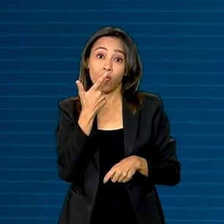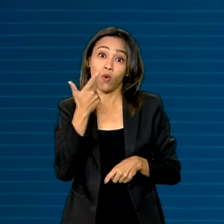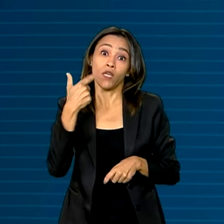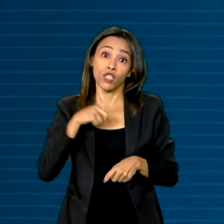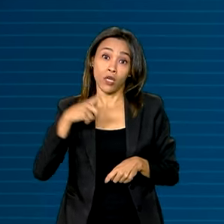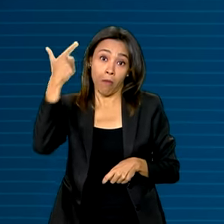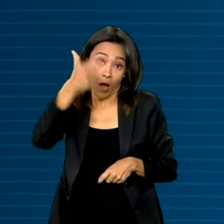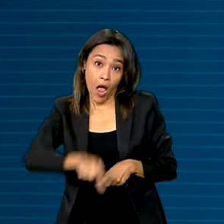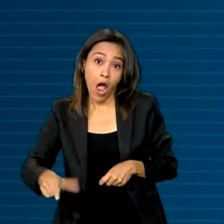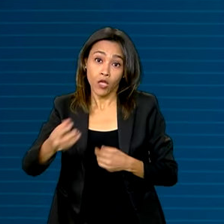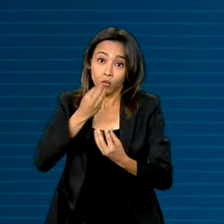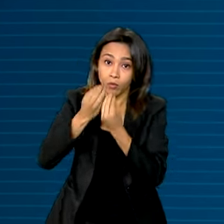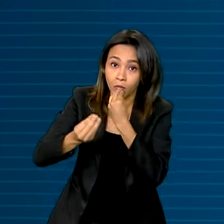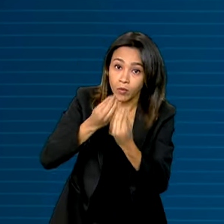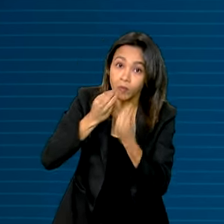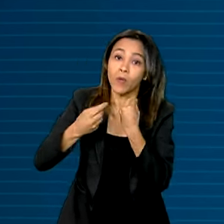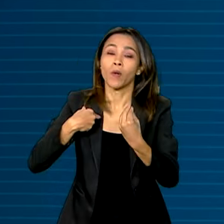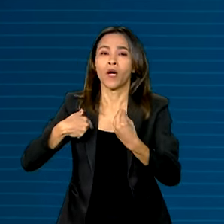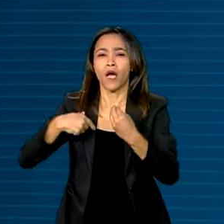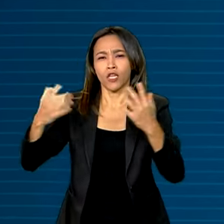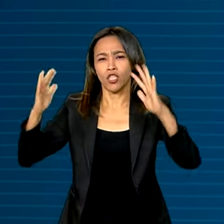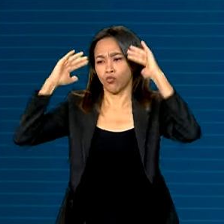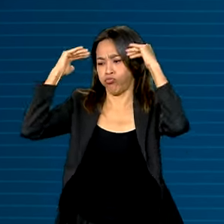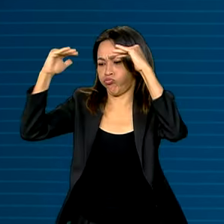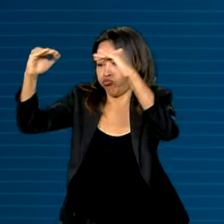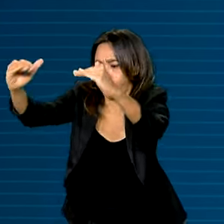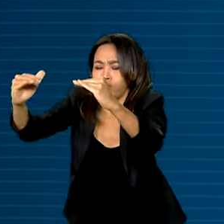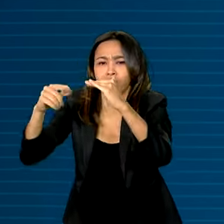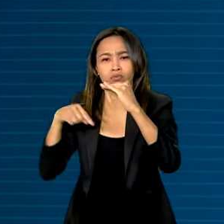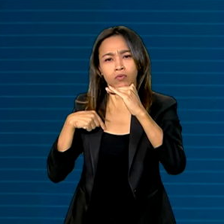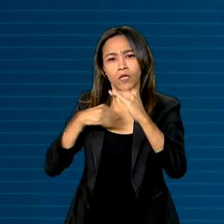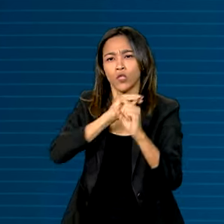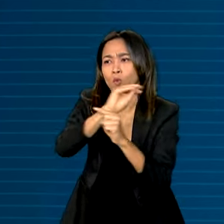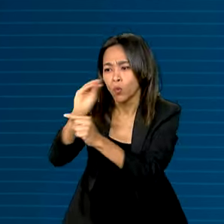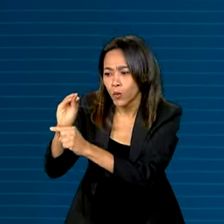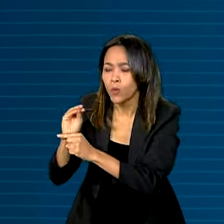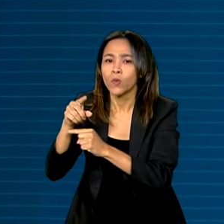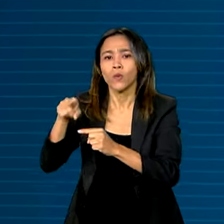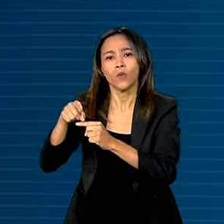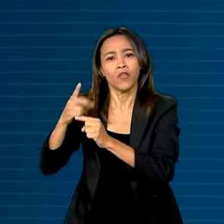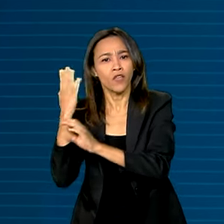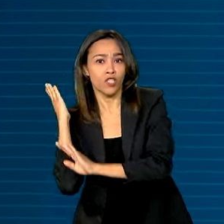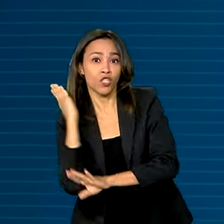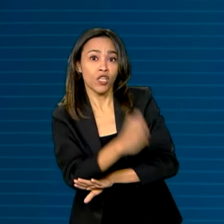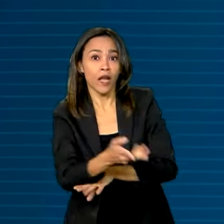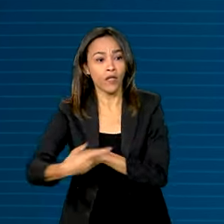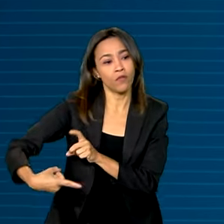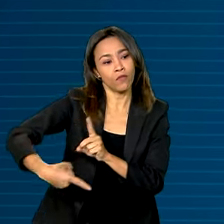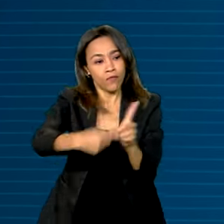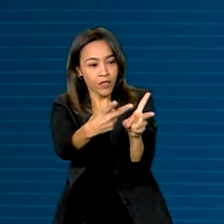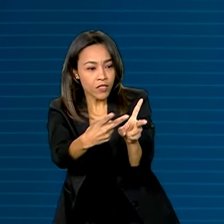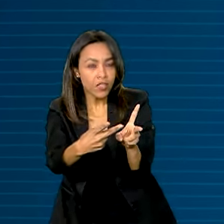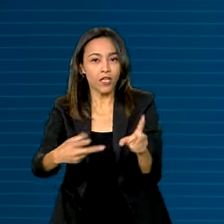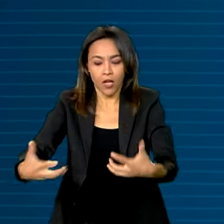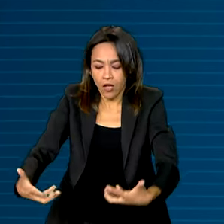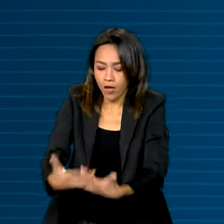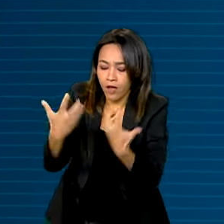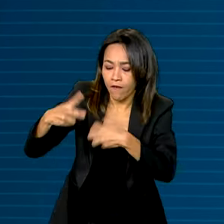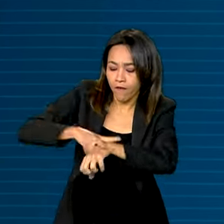reformou, ampliou a nossa parte de estufa, construiu o nosso ponto de venda direto para o cliente, da nossa parte de hortaliço.